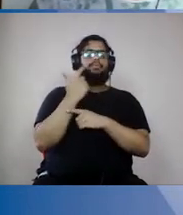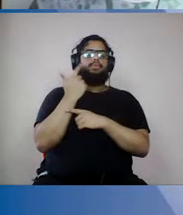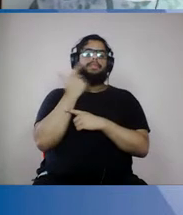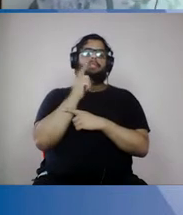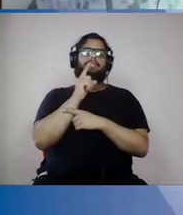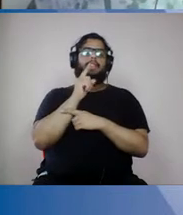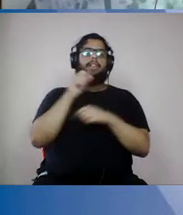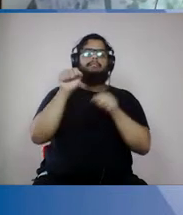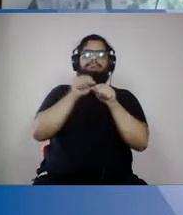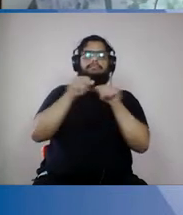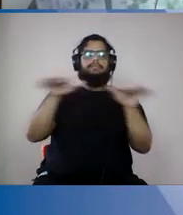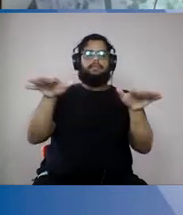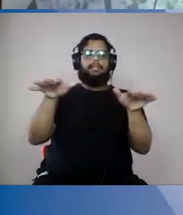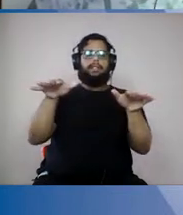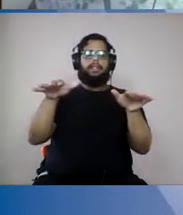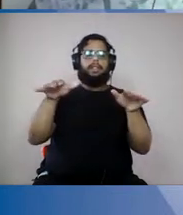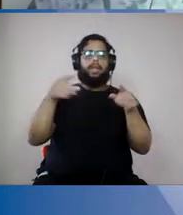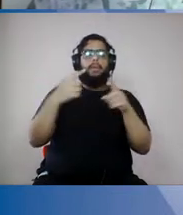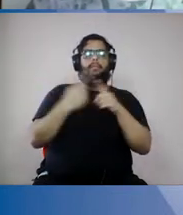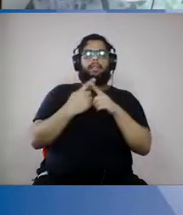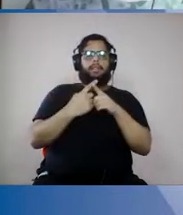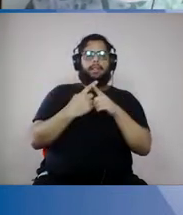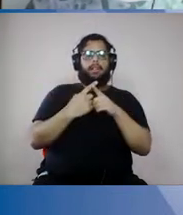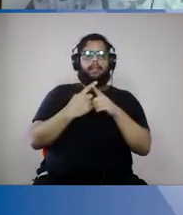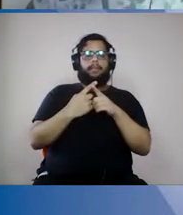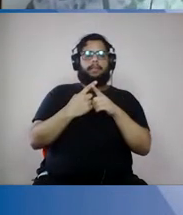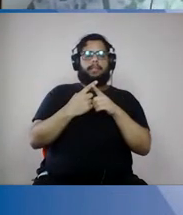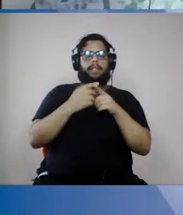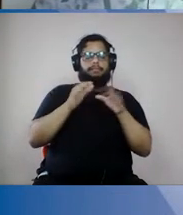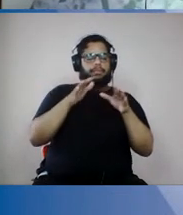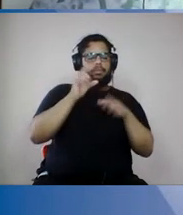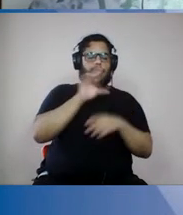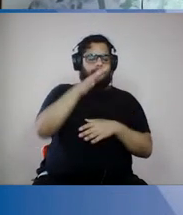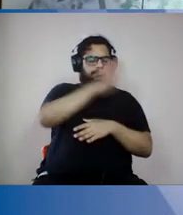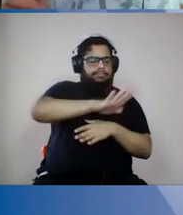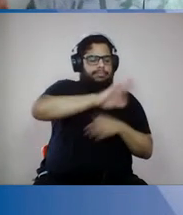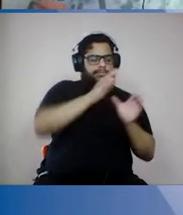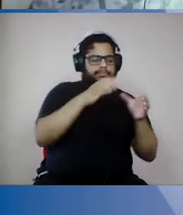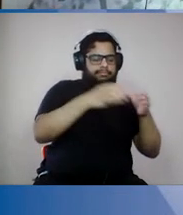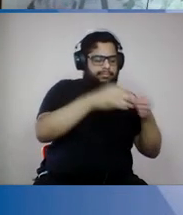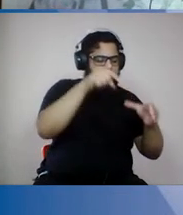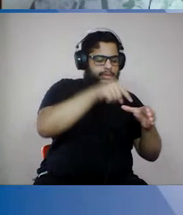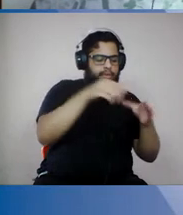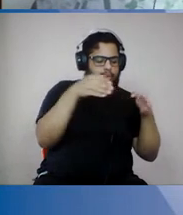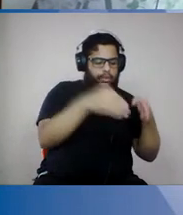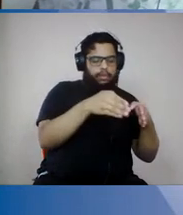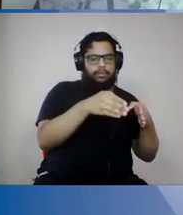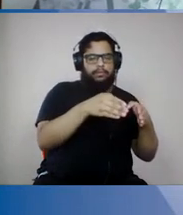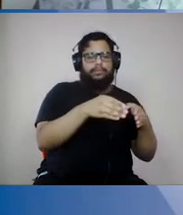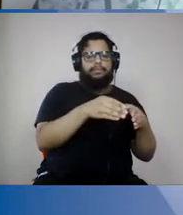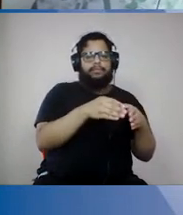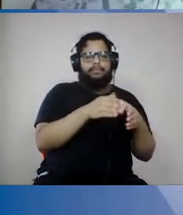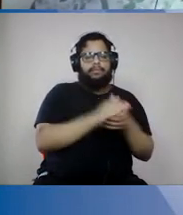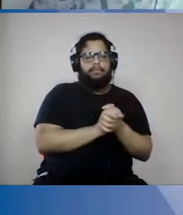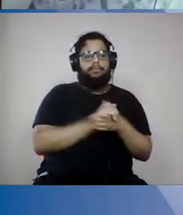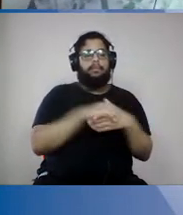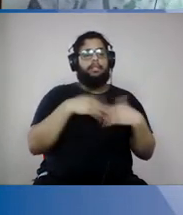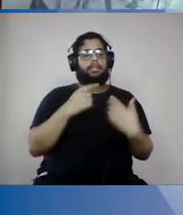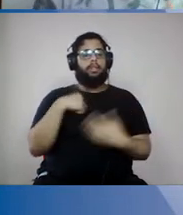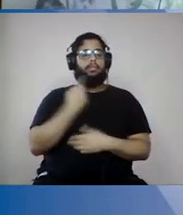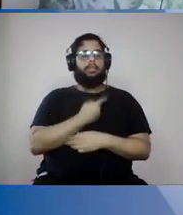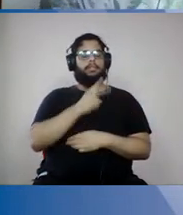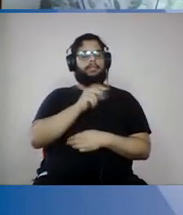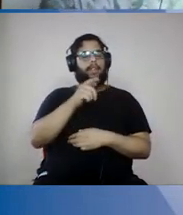cidade afora e que ele fique aproximadamente restrito aos locais onde a gente então vai